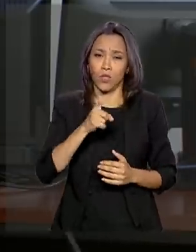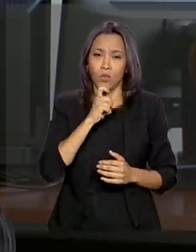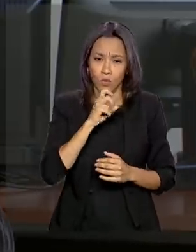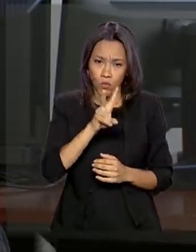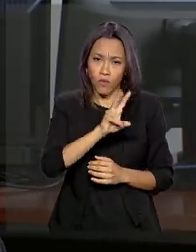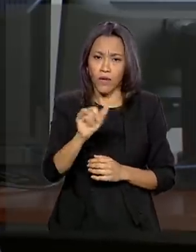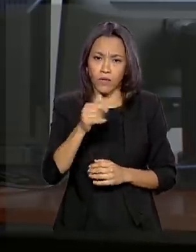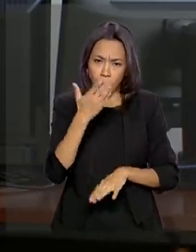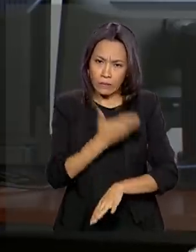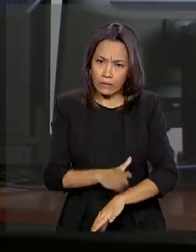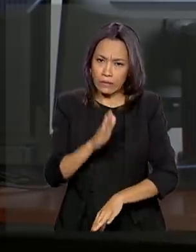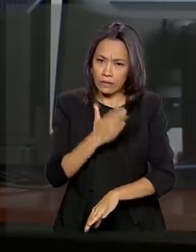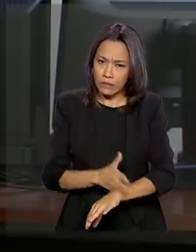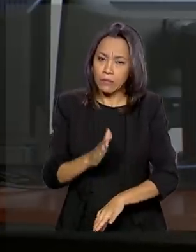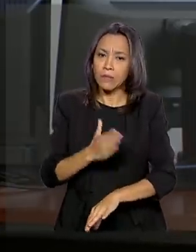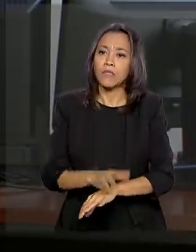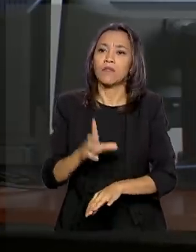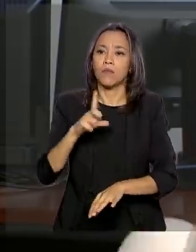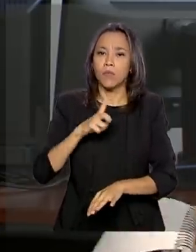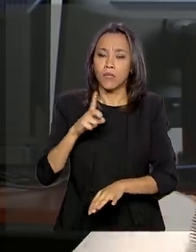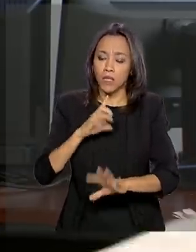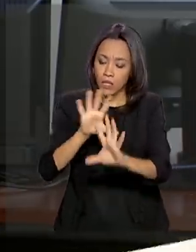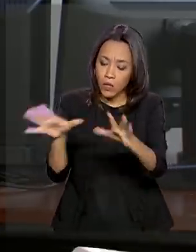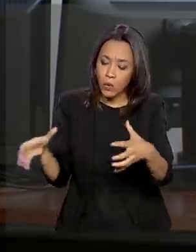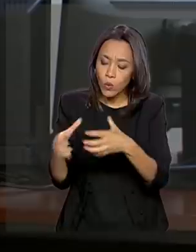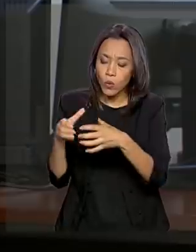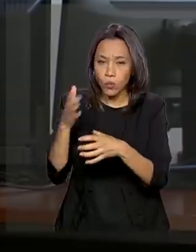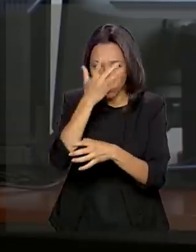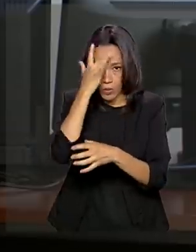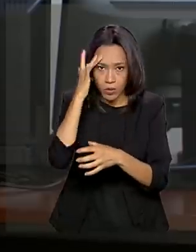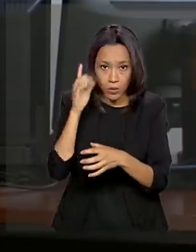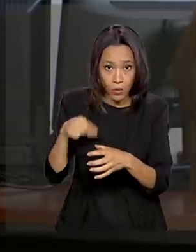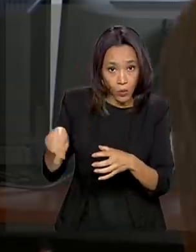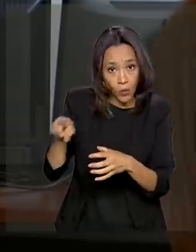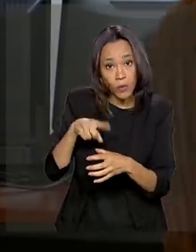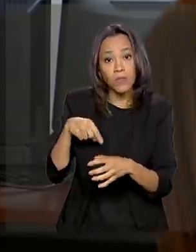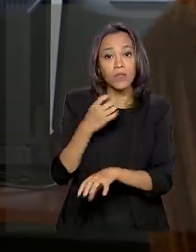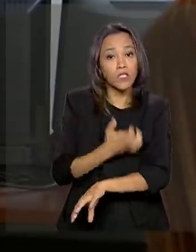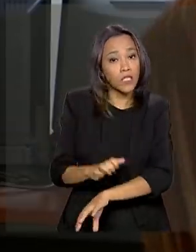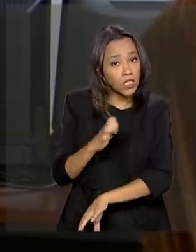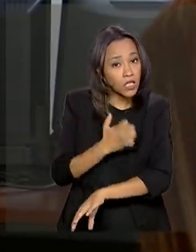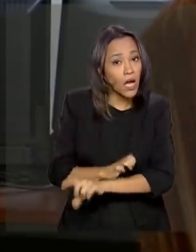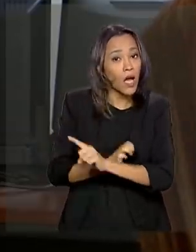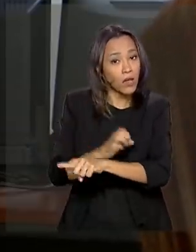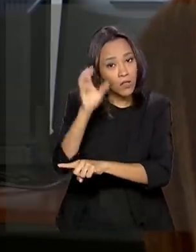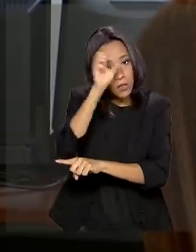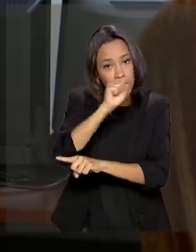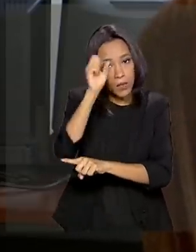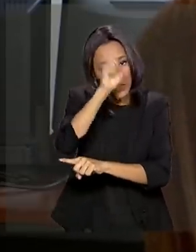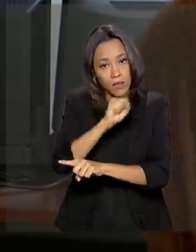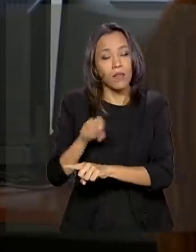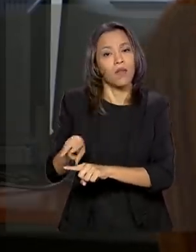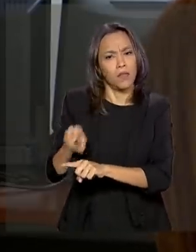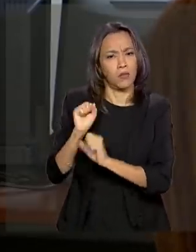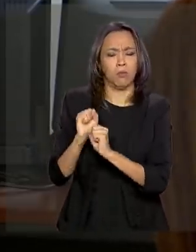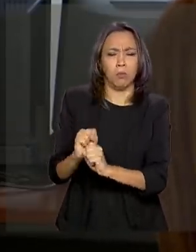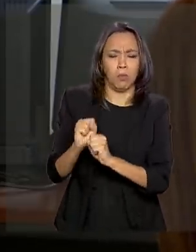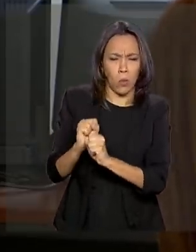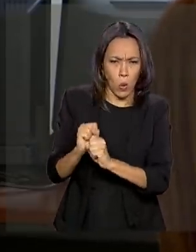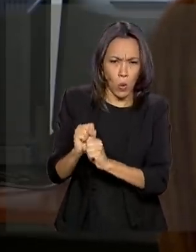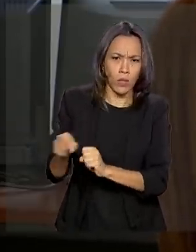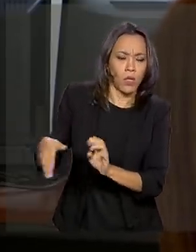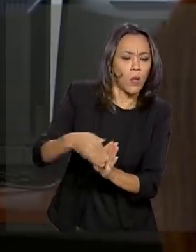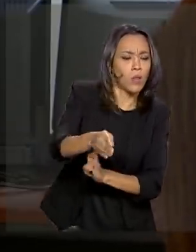agências e teremos pessoas destinadas por meio, por exemplo, dos nossos estagiários que estão no processo de aprendizado, eles podem ser esses